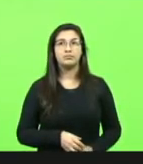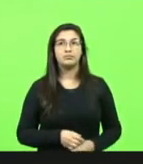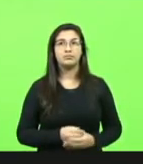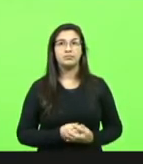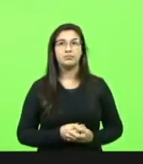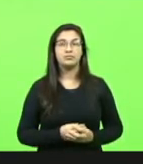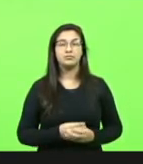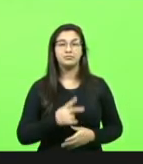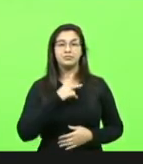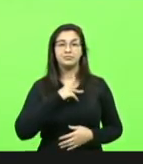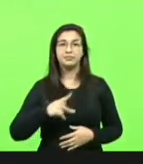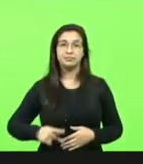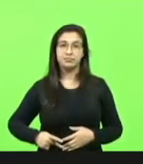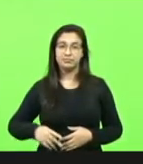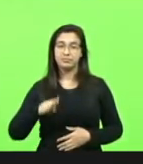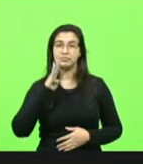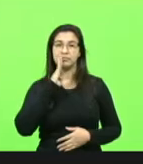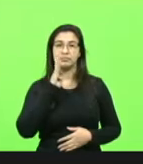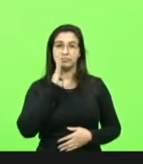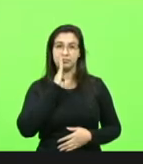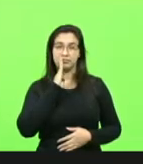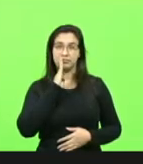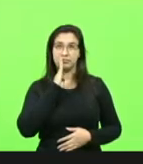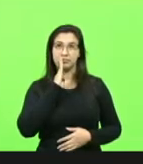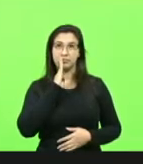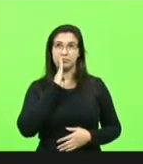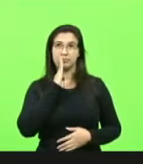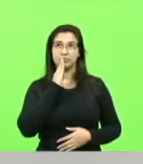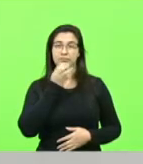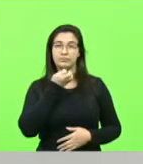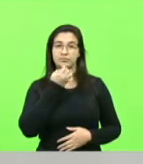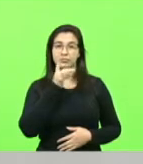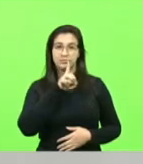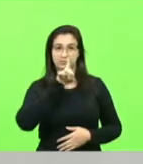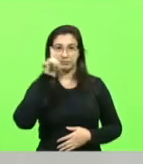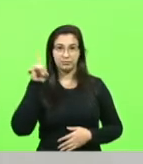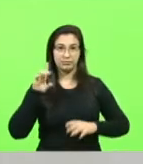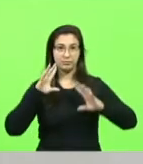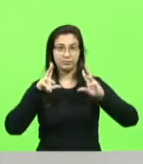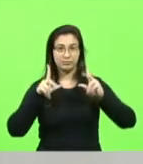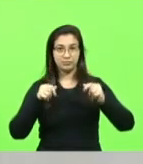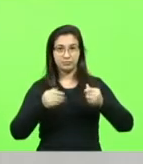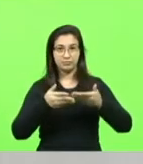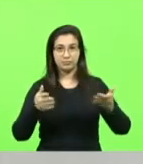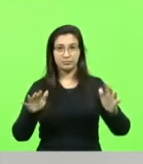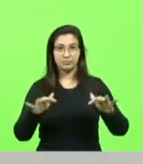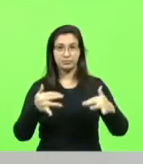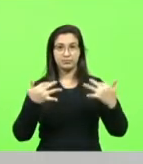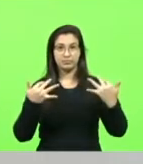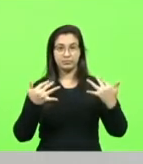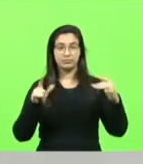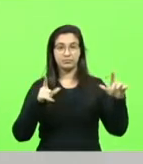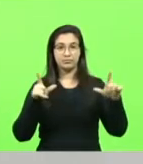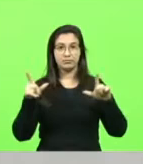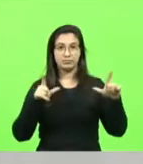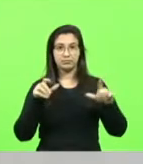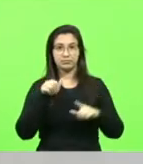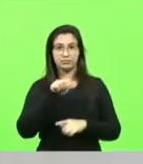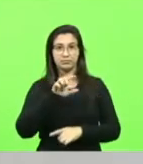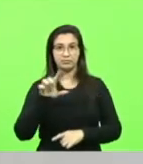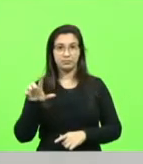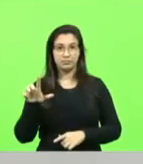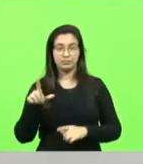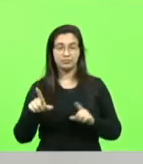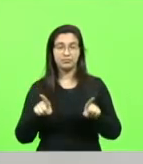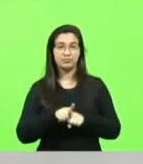Presidente do exercício, deputado Berlanda. Meu bom dia. Bom dia a todos aqueles que nos acompanham pela TVA. Nos ouvem pela